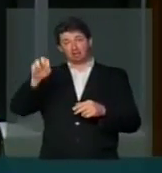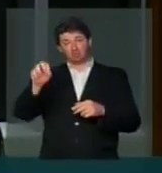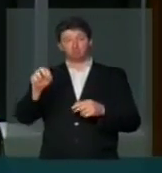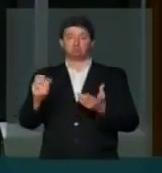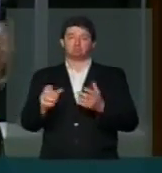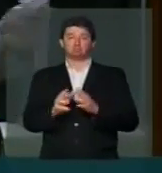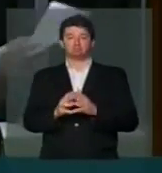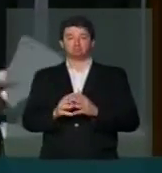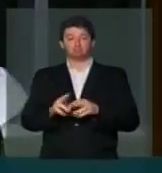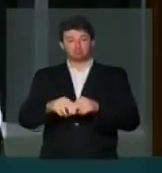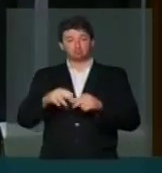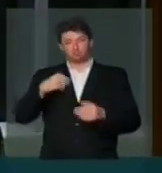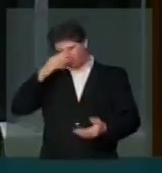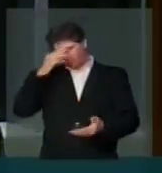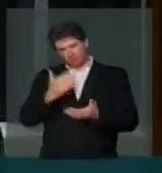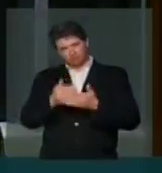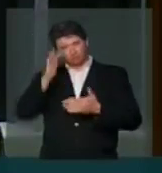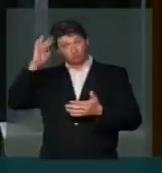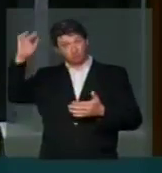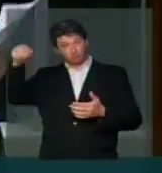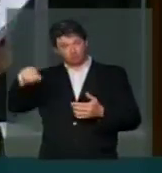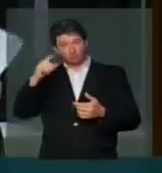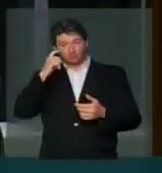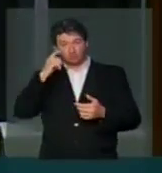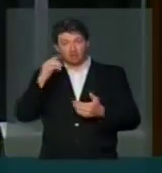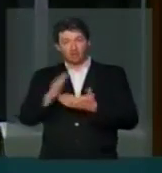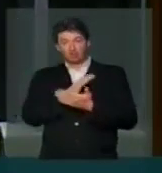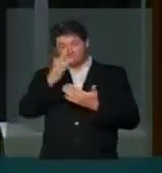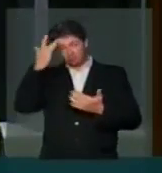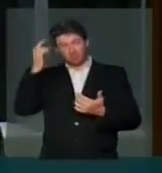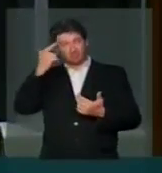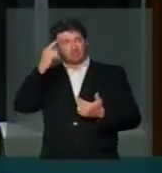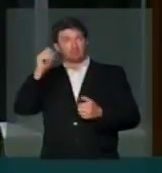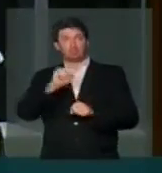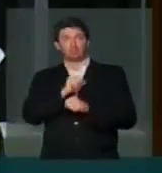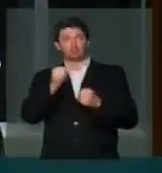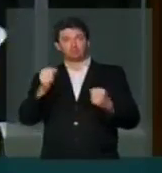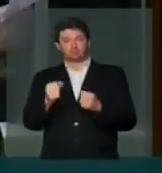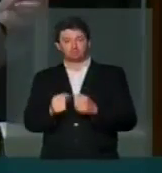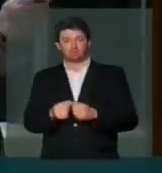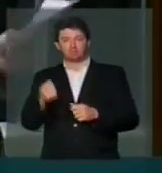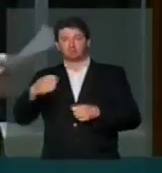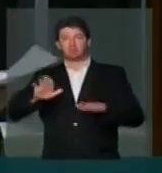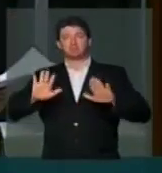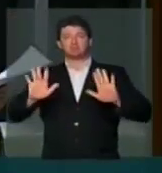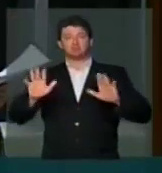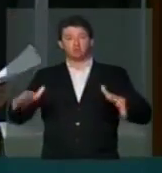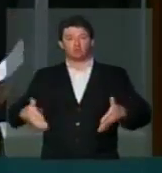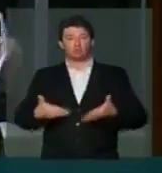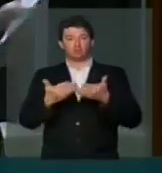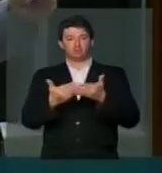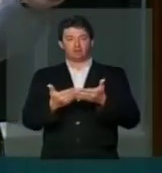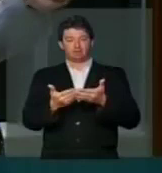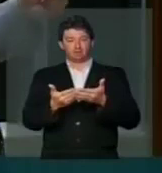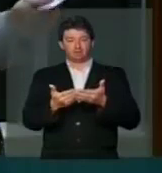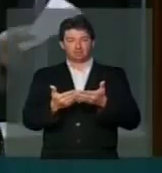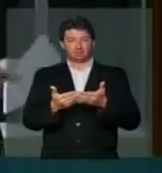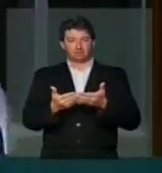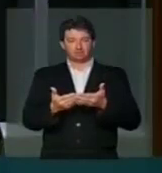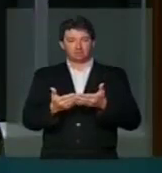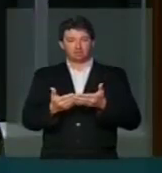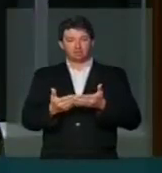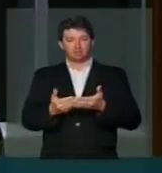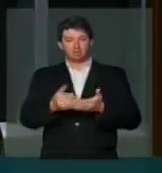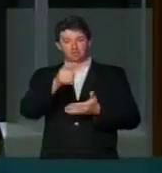isso eu acredito neste sonho, que para algum nível impossível, é de não ter que homenageá-lo e homenagear outros